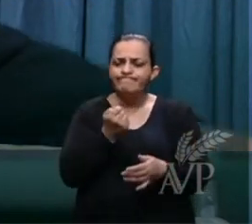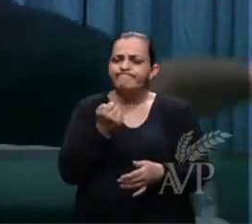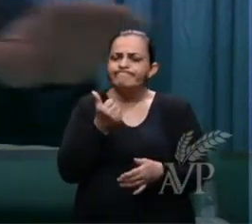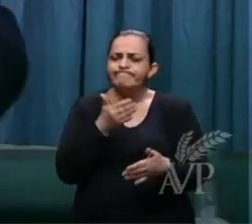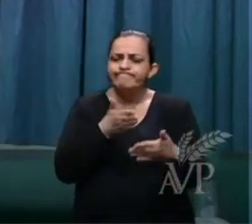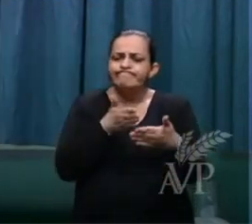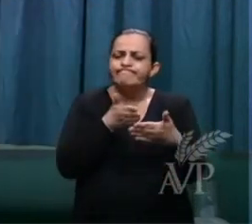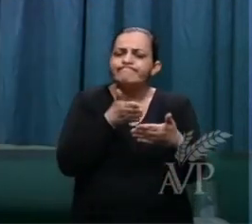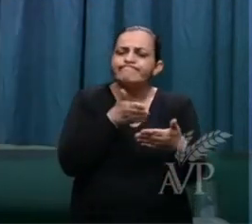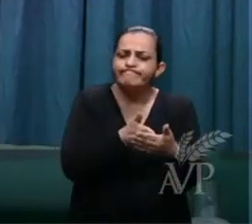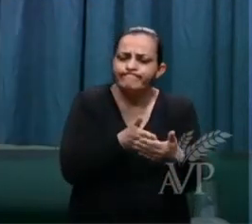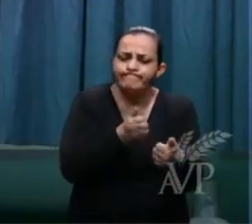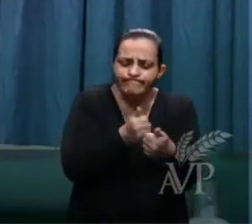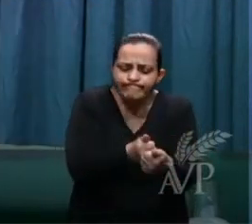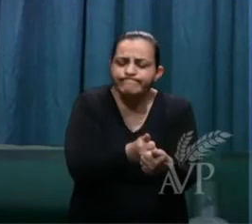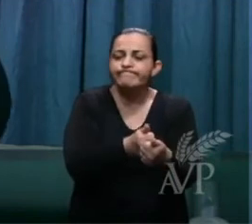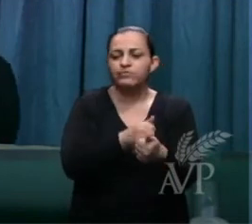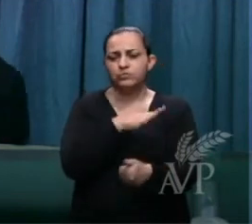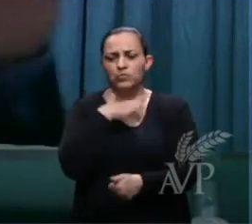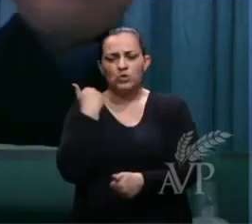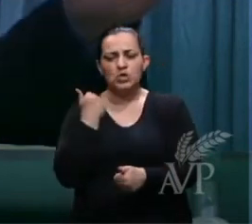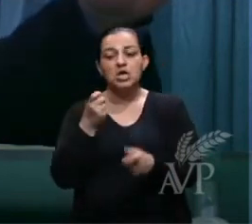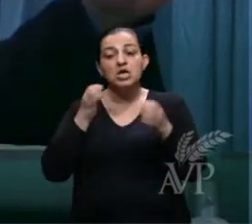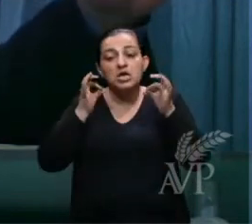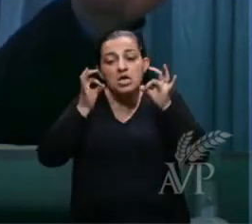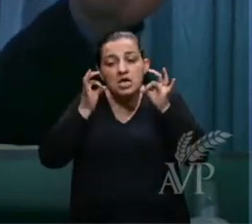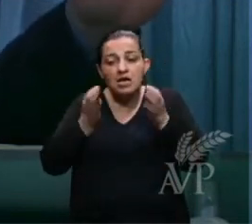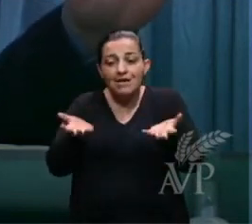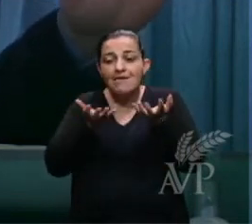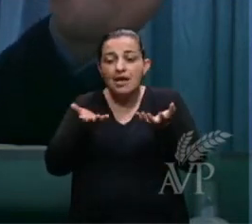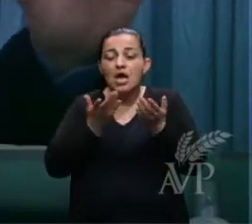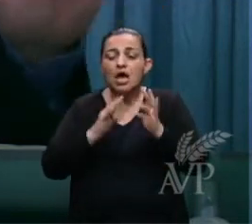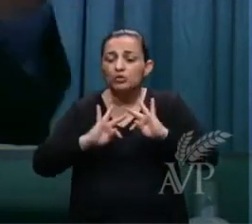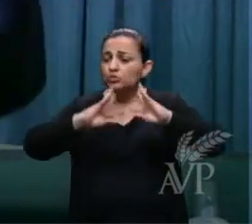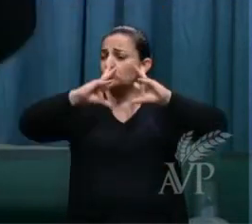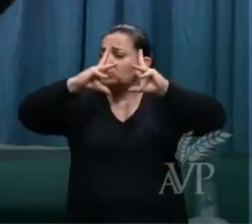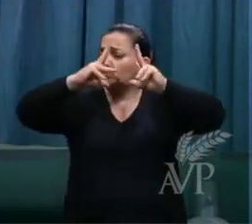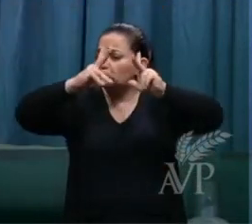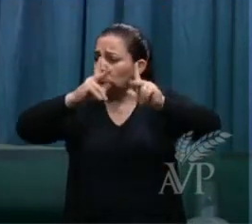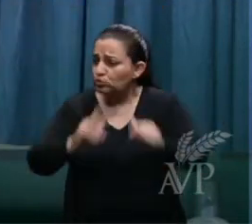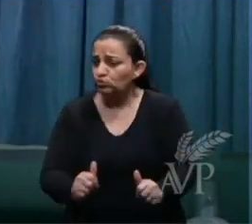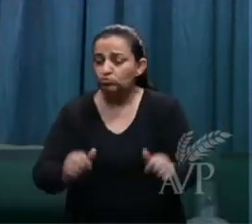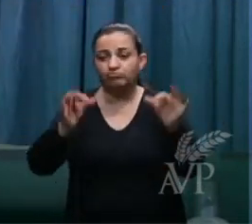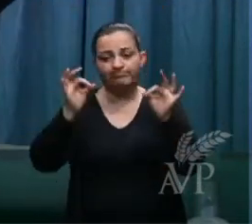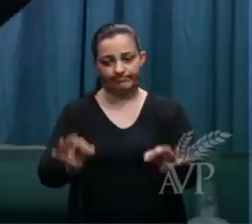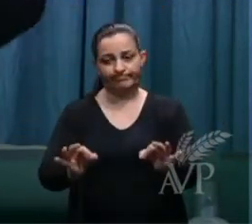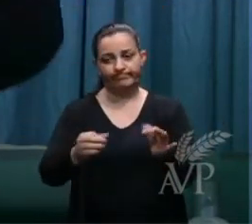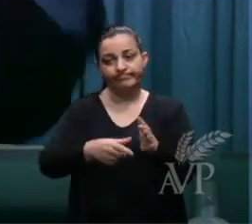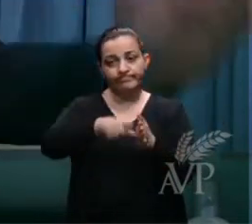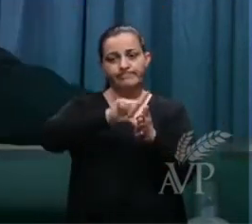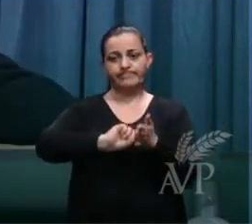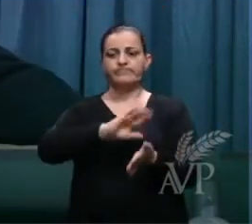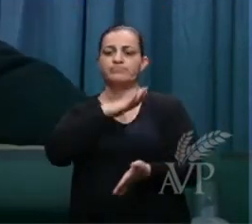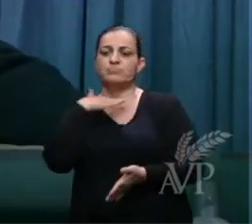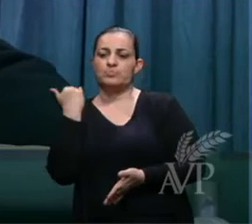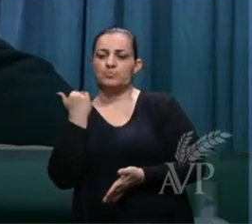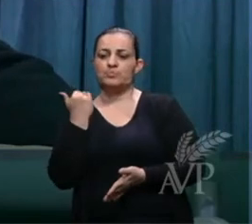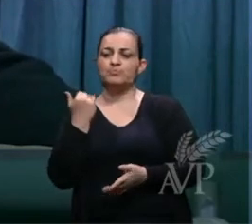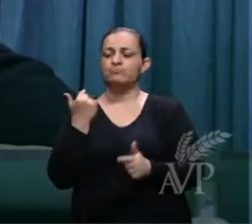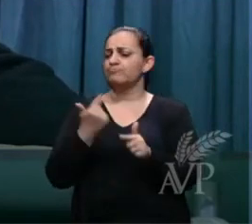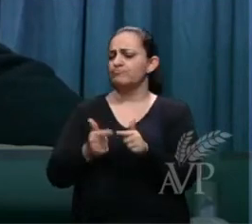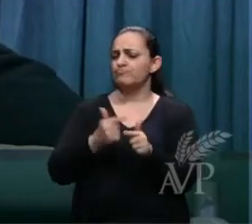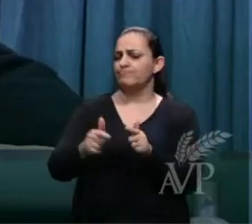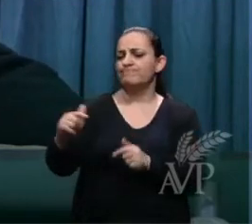o rio eu quero acertar tudo do lado de cá porque eu não quero nenhum problema na hora da travessia